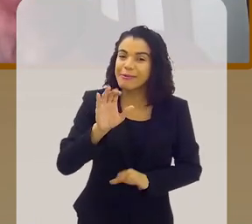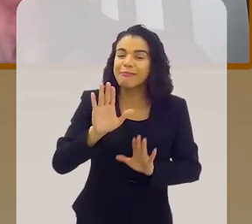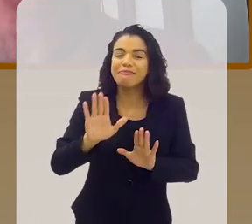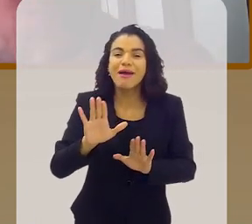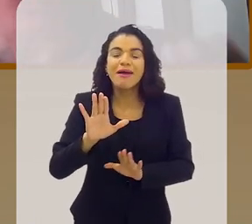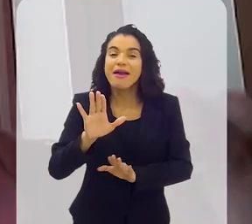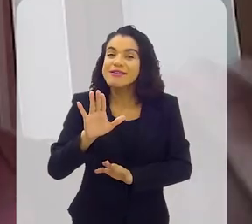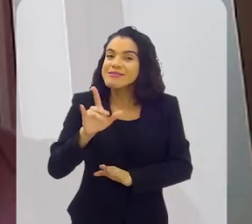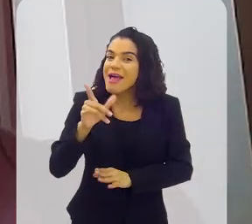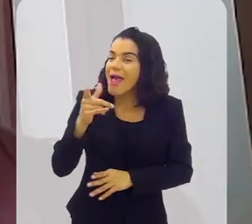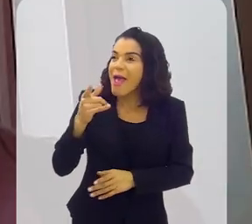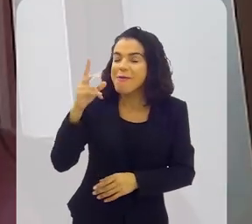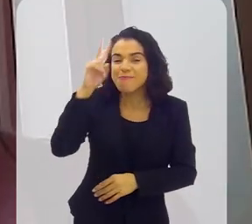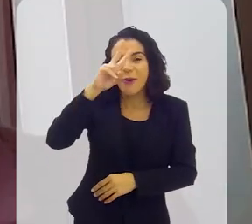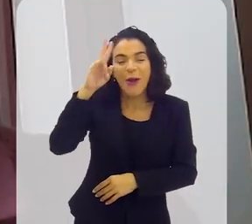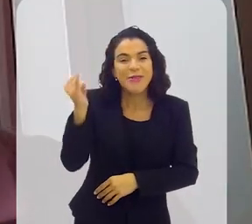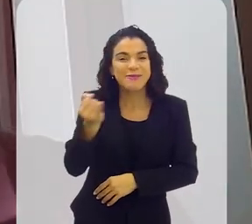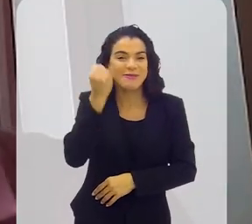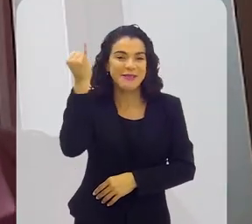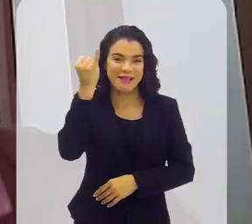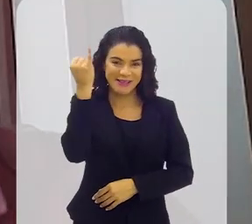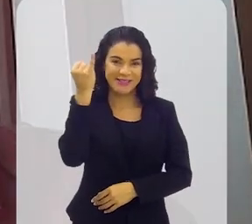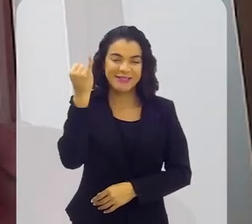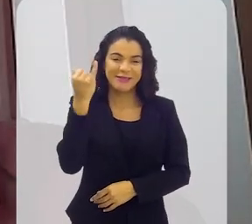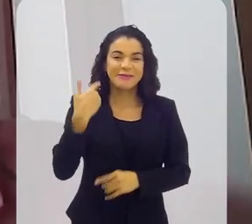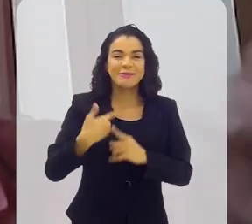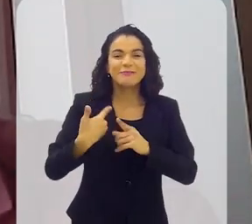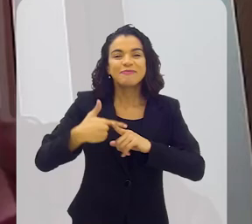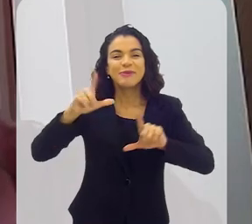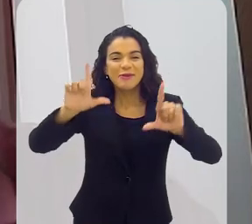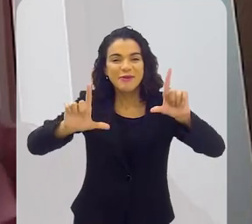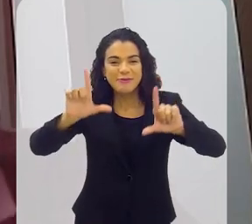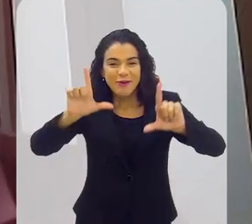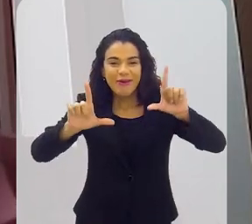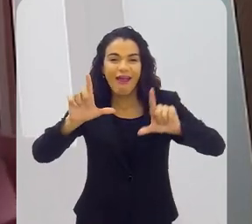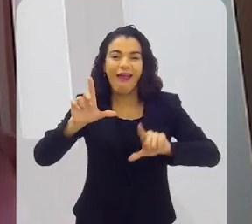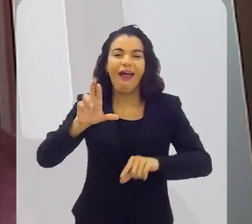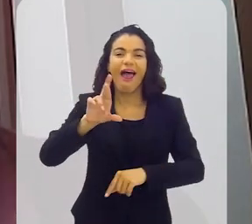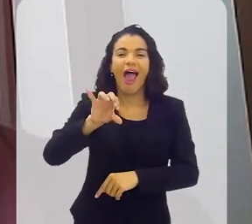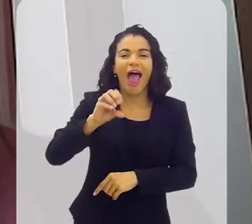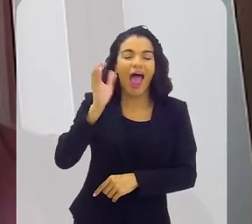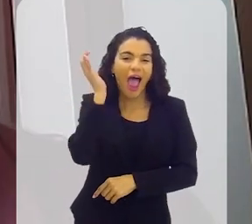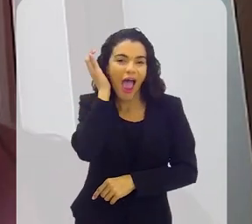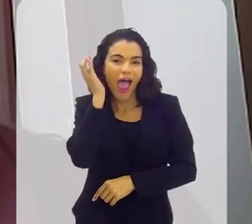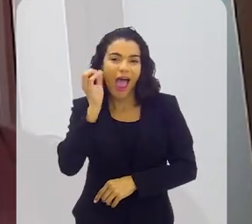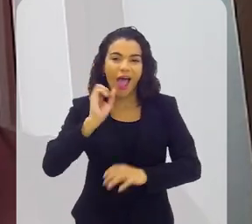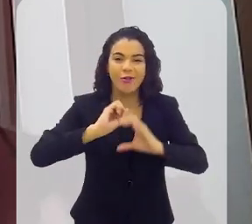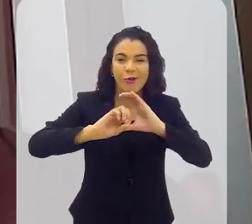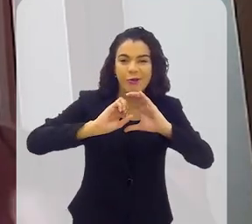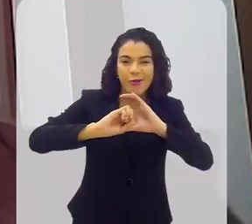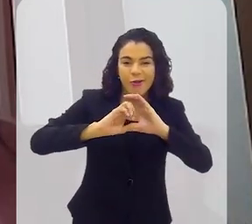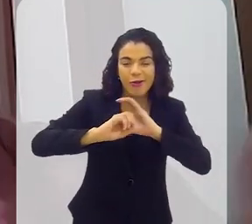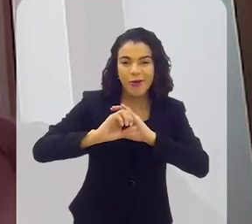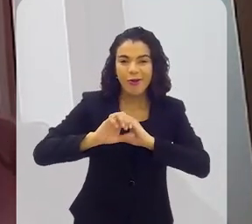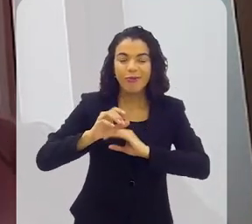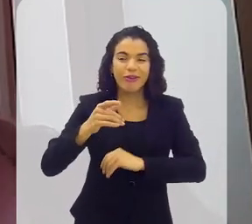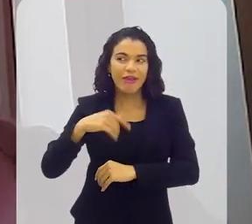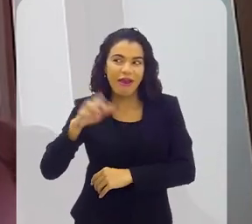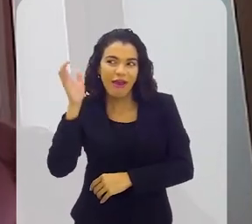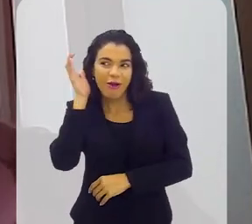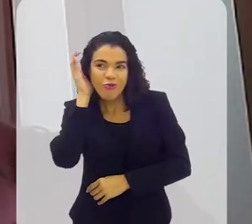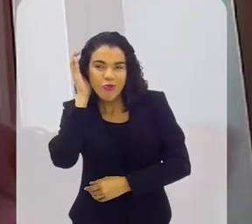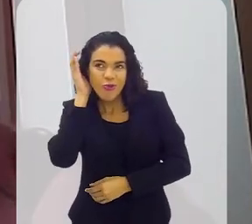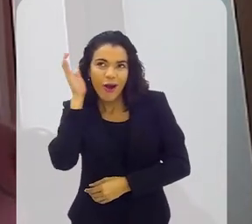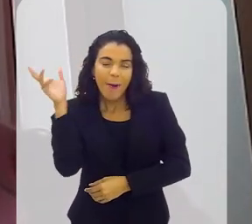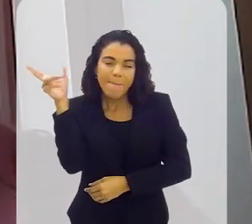mas é um nome muito importante, porque levar para o programa do Arlindinho Andrade na Rádio Globo e para vários outros programas que queriam ouvir